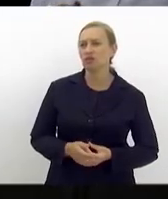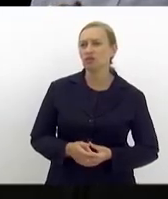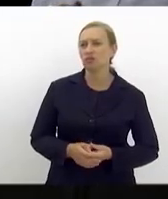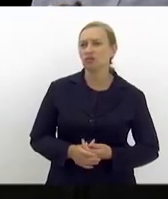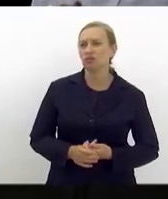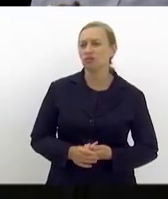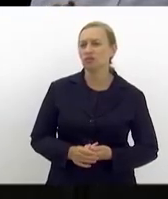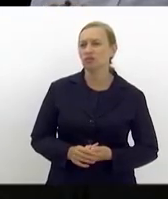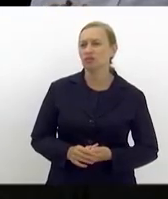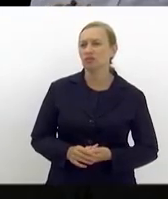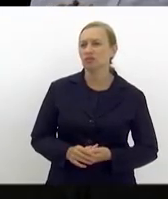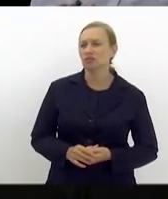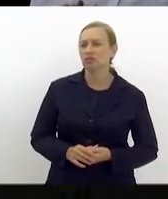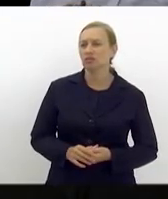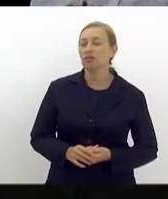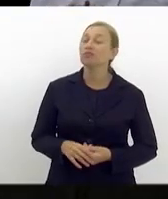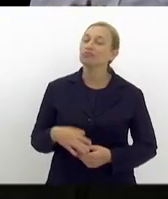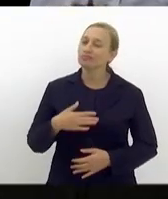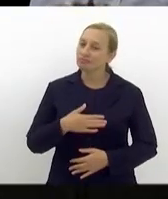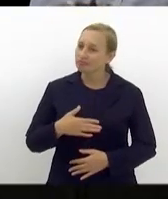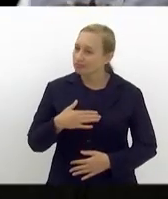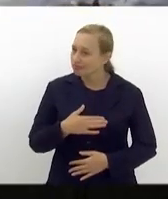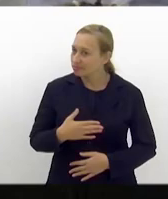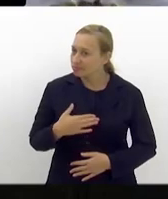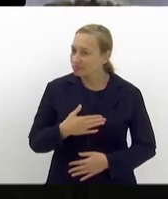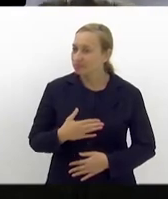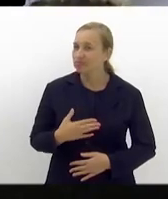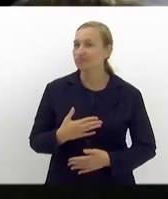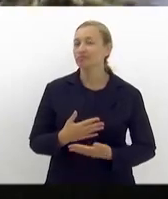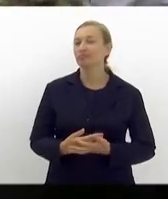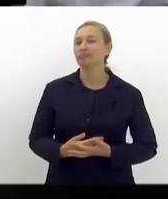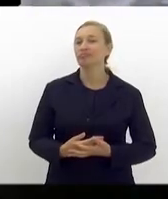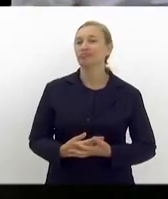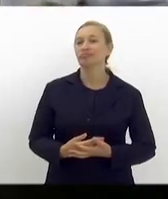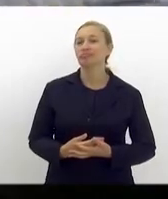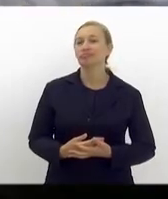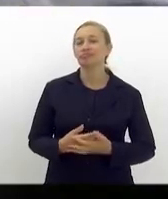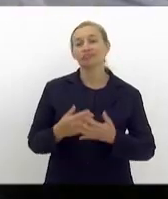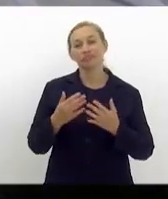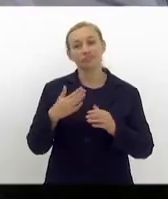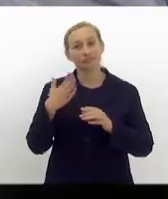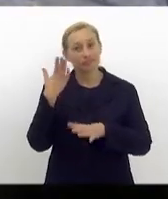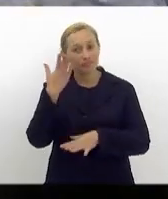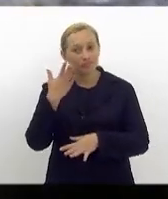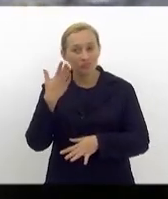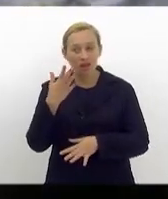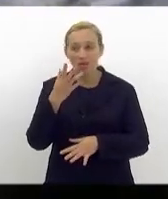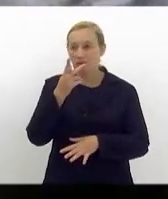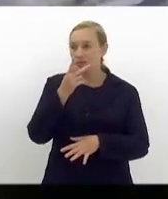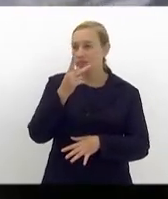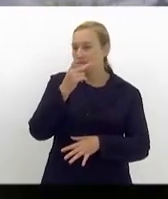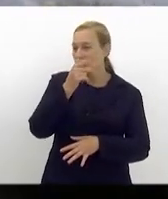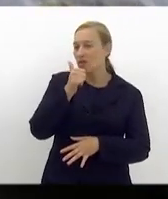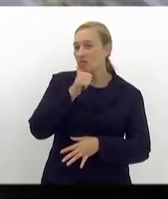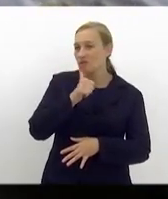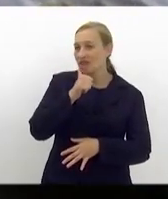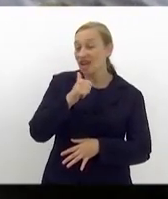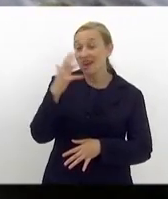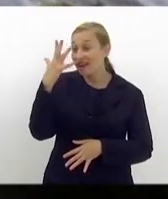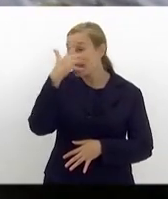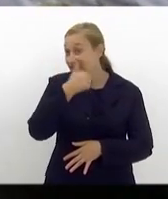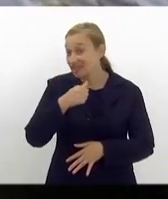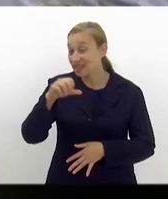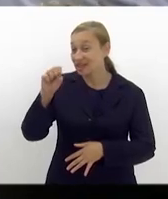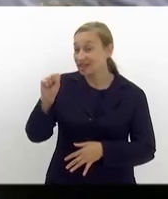Eu gostaria de mandar aqui um recado para uma moça linda que se chama Sarita Melo,